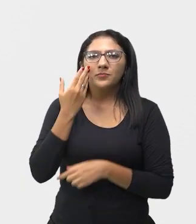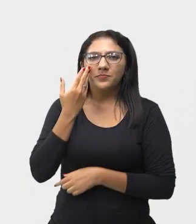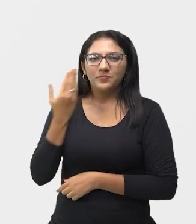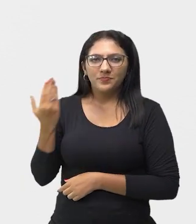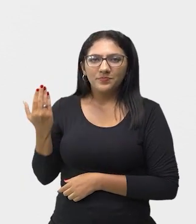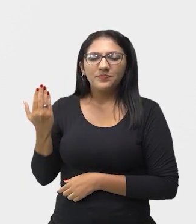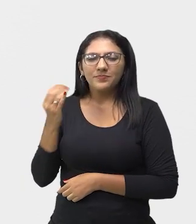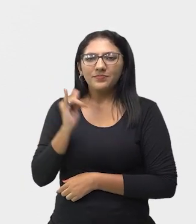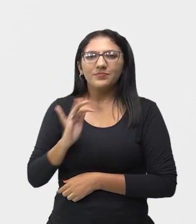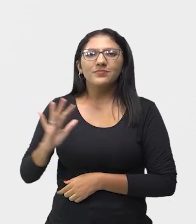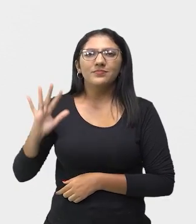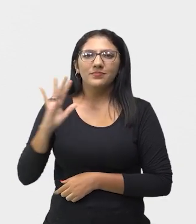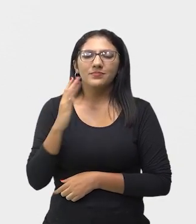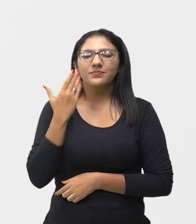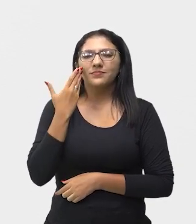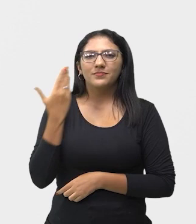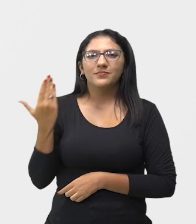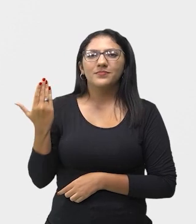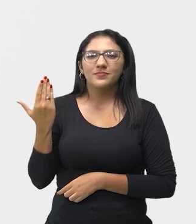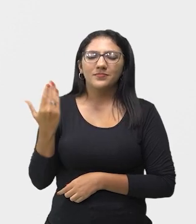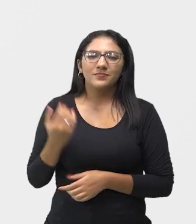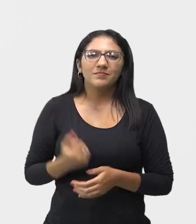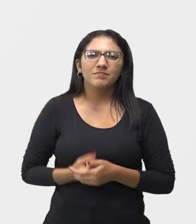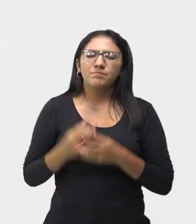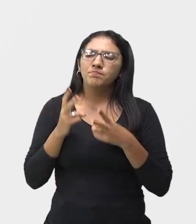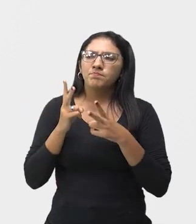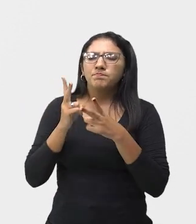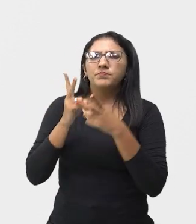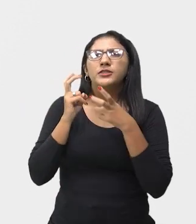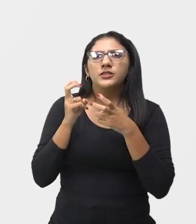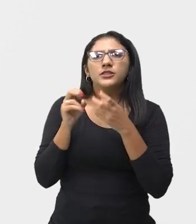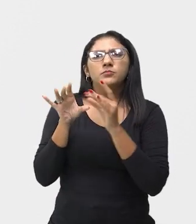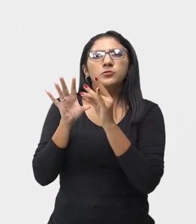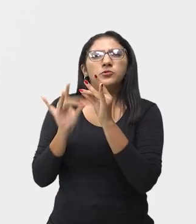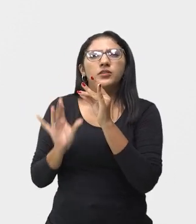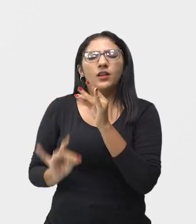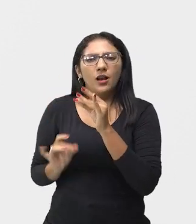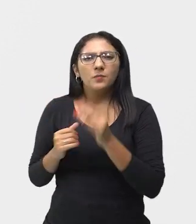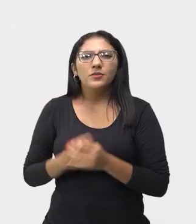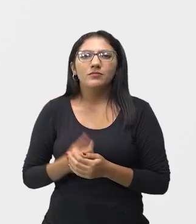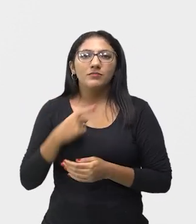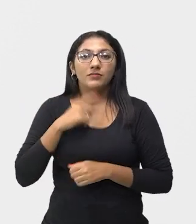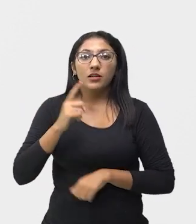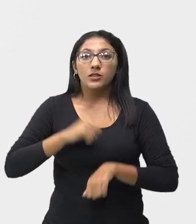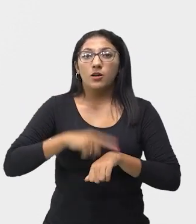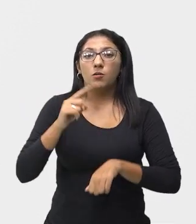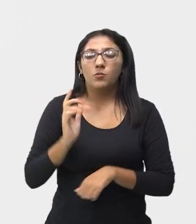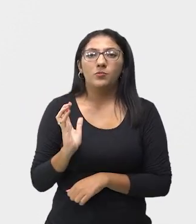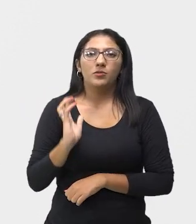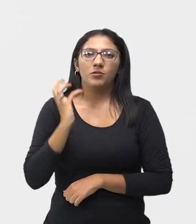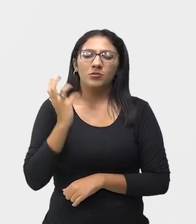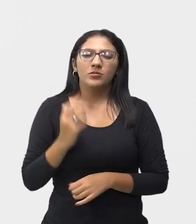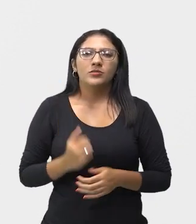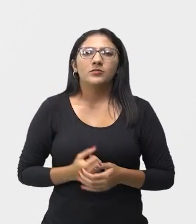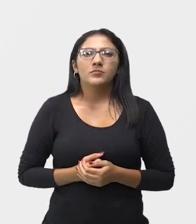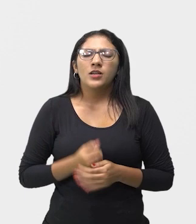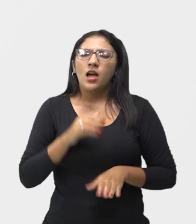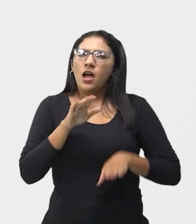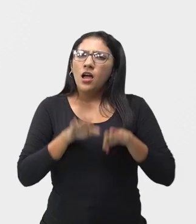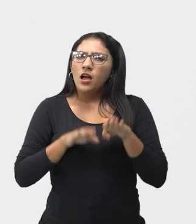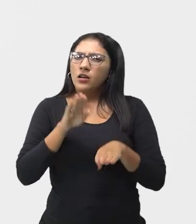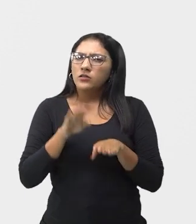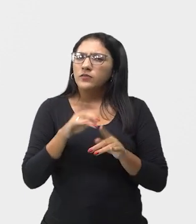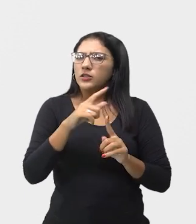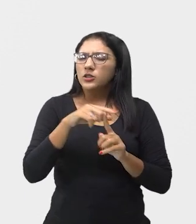imagem da comédia dell'arte. Vejam só, eles improvisavam ali os palcos. Geralmente, os